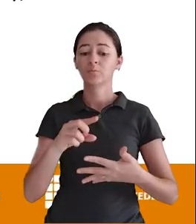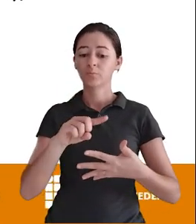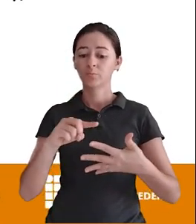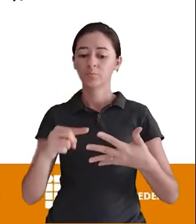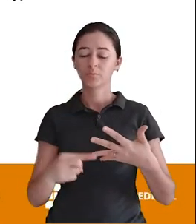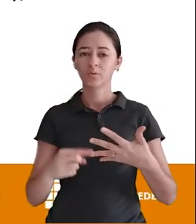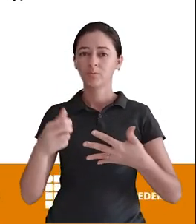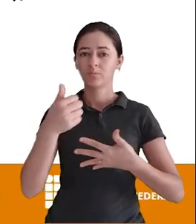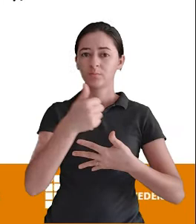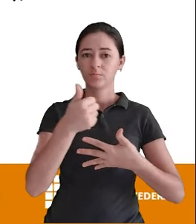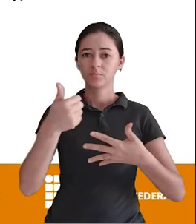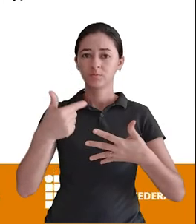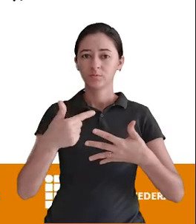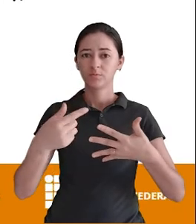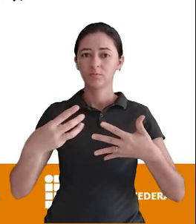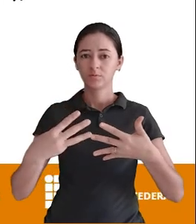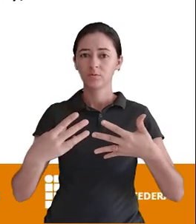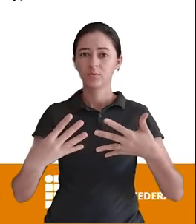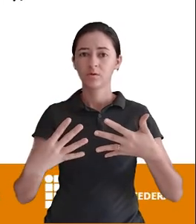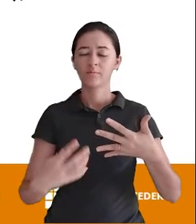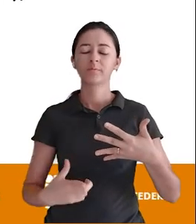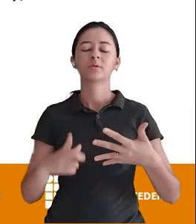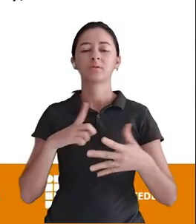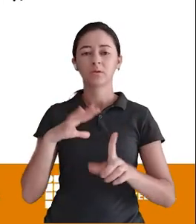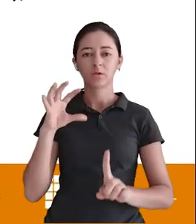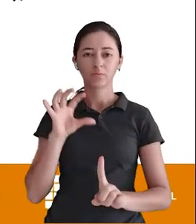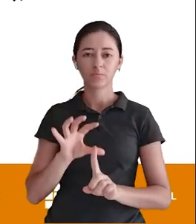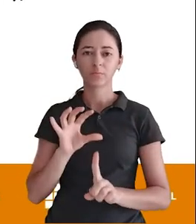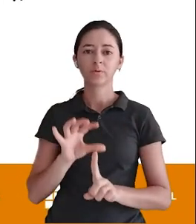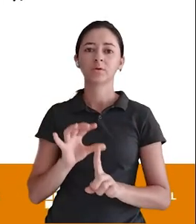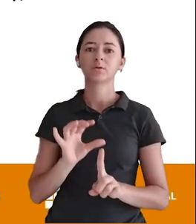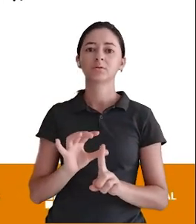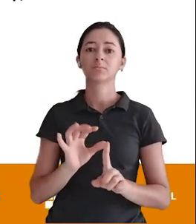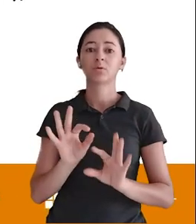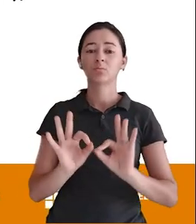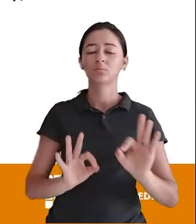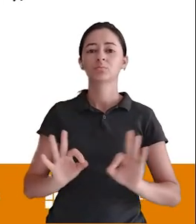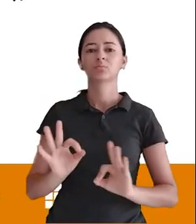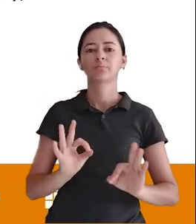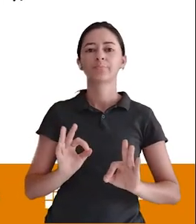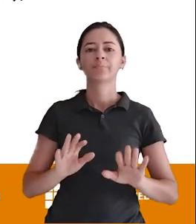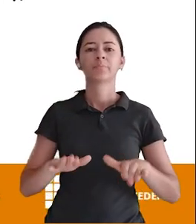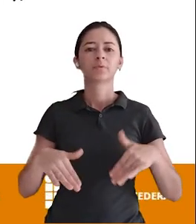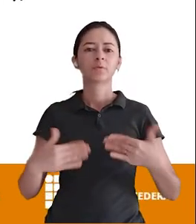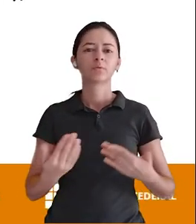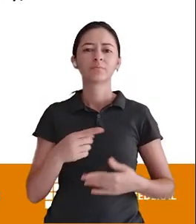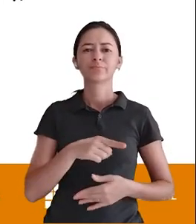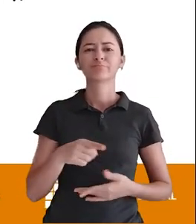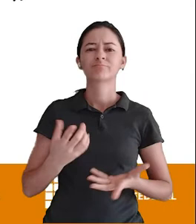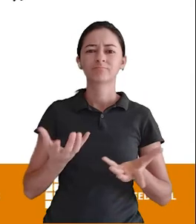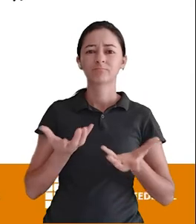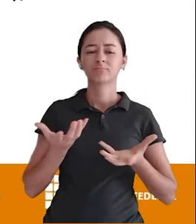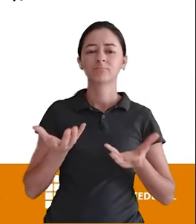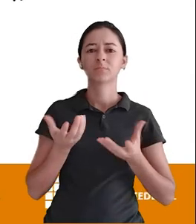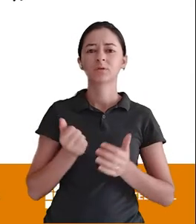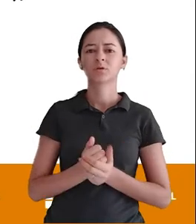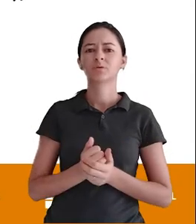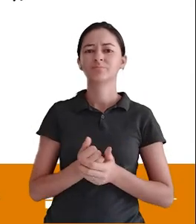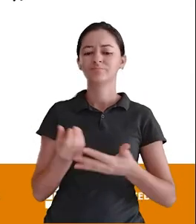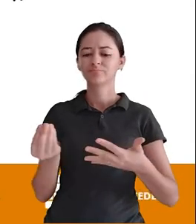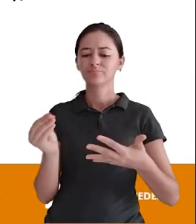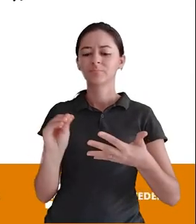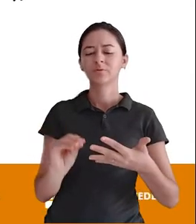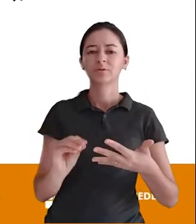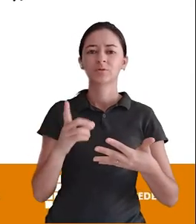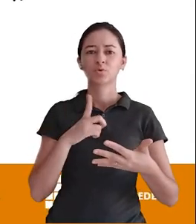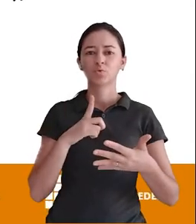ser Influenciada Tá Vai A gente vai levar Em consideração Essa ordem Então às vezes Você quer adicionar Um atributo Em um